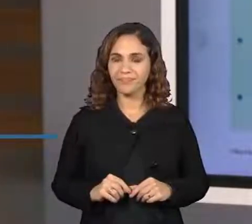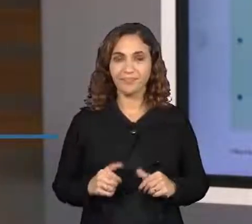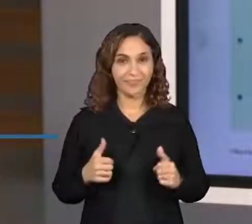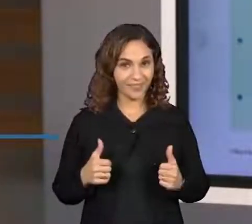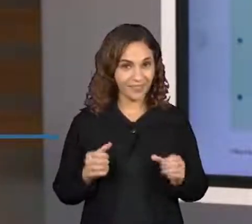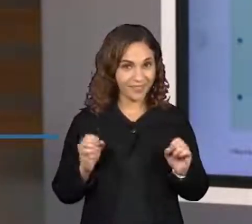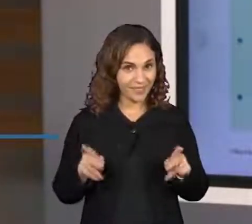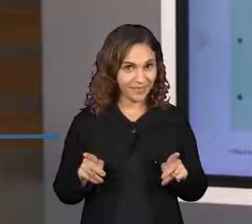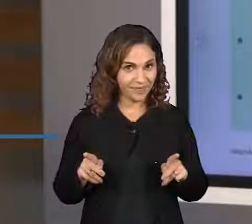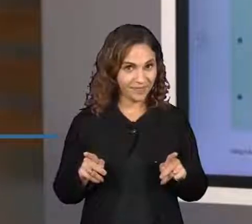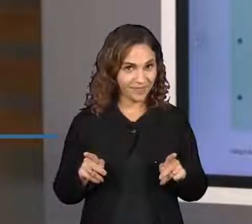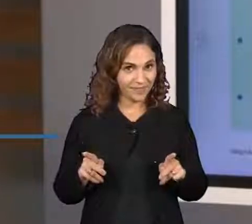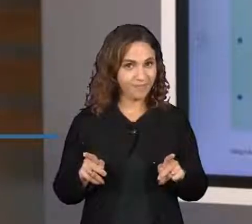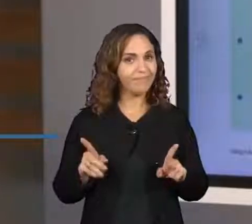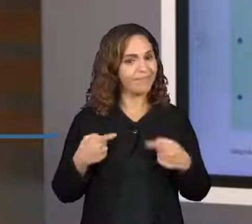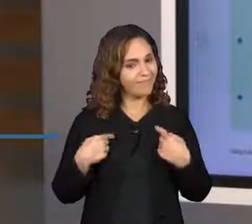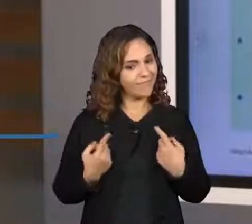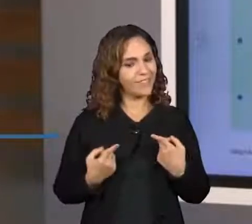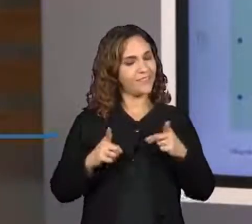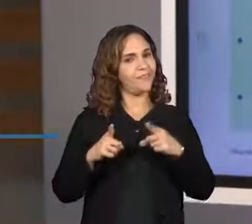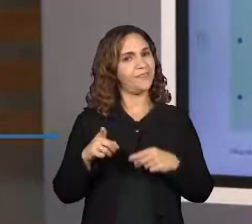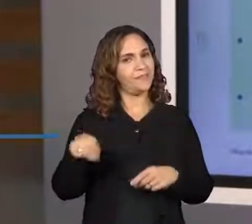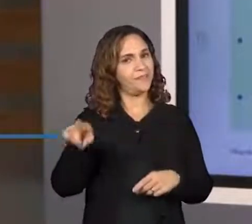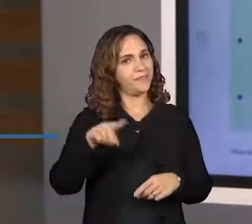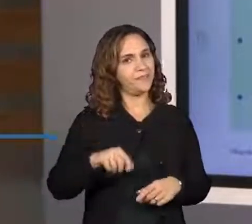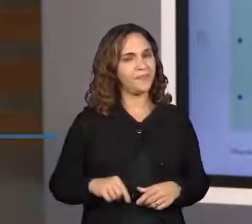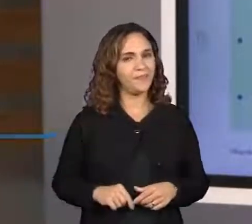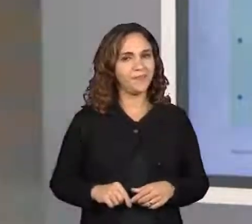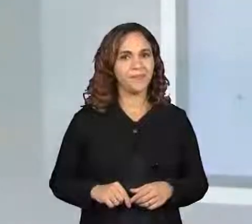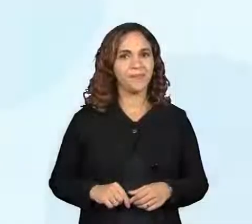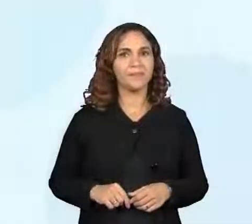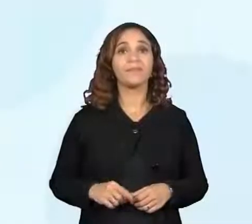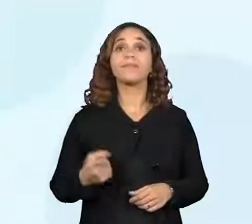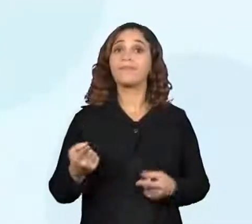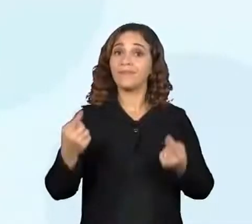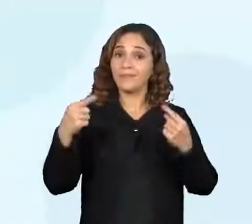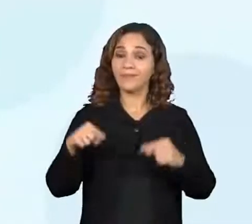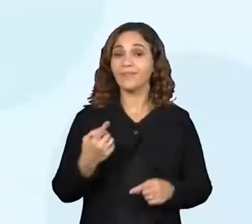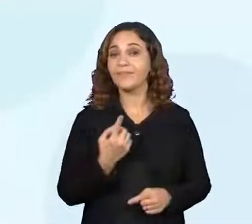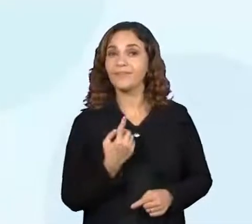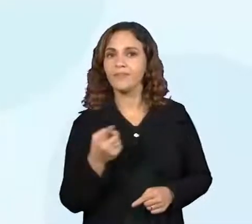Ok? Desafio, hein? E, por último,